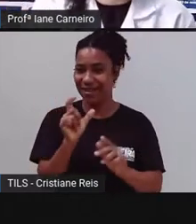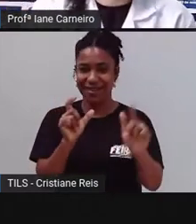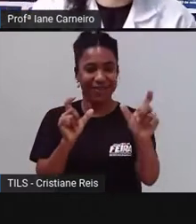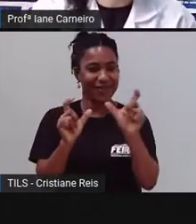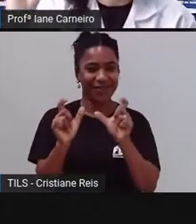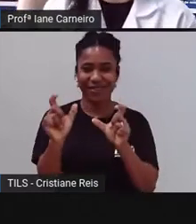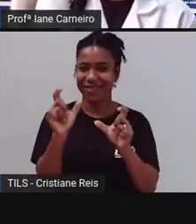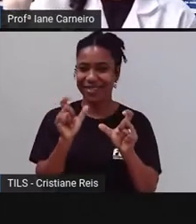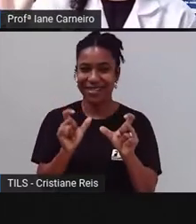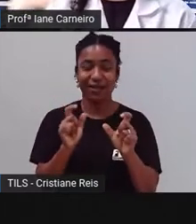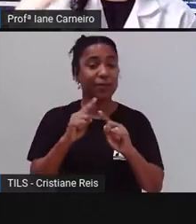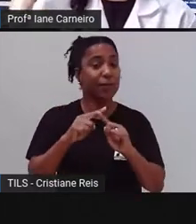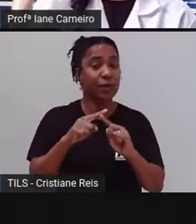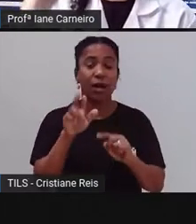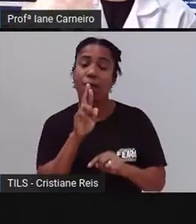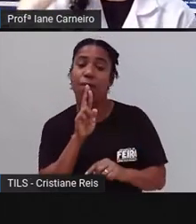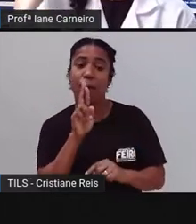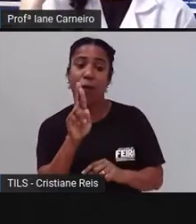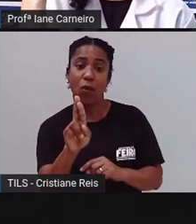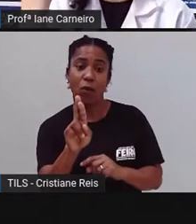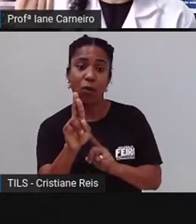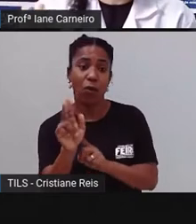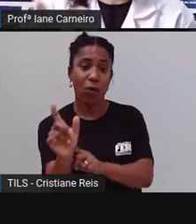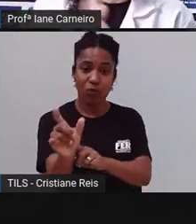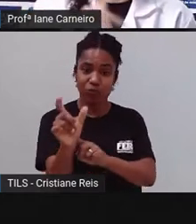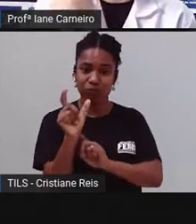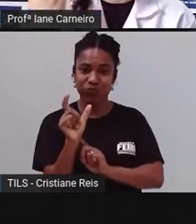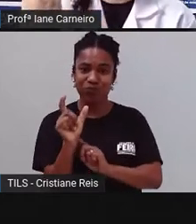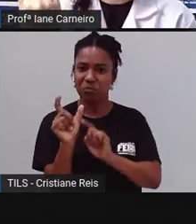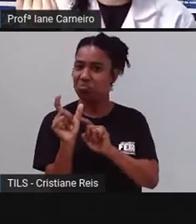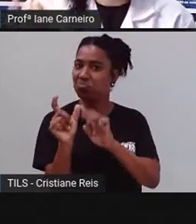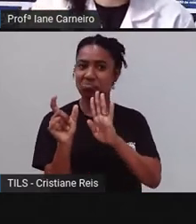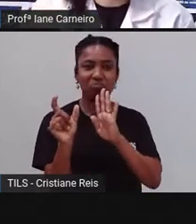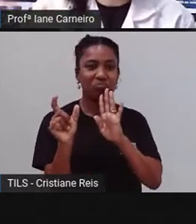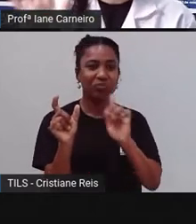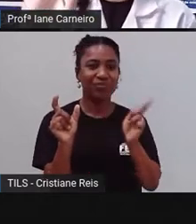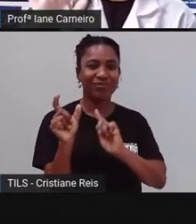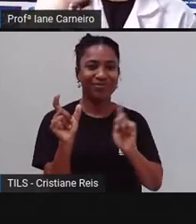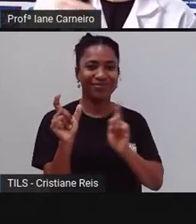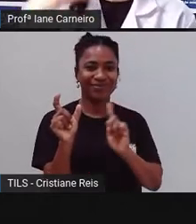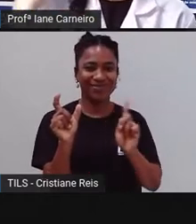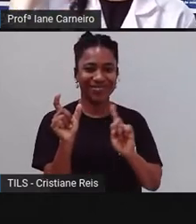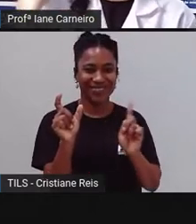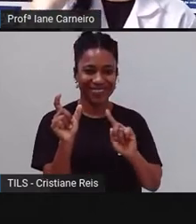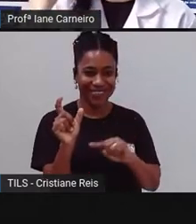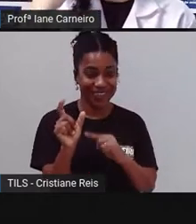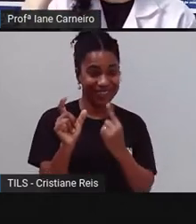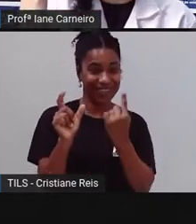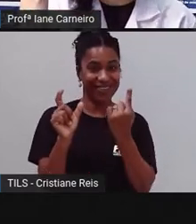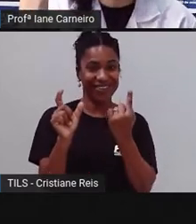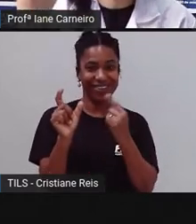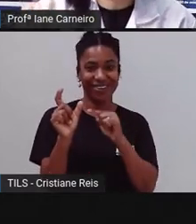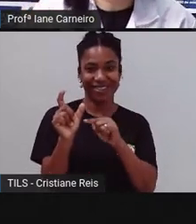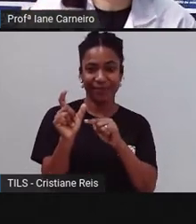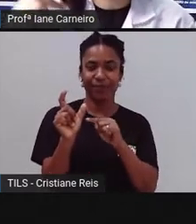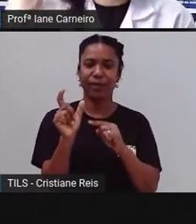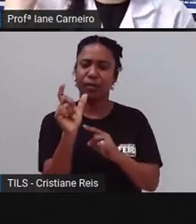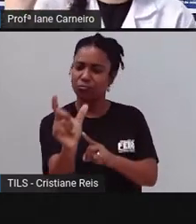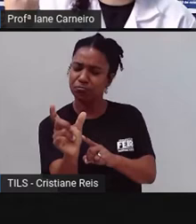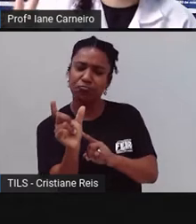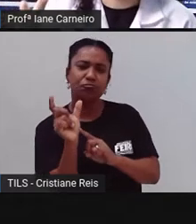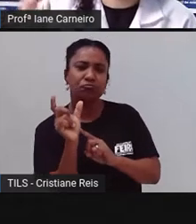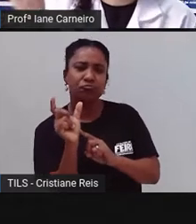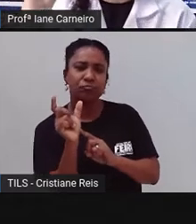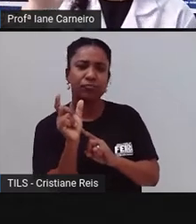nova resposta, às vezes você descobre uma palavra nova que você não conhecia ainda. Você aprende, né? Como é a escrita daquela